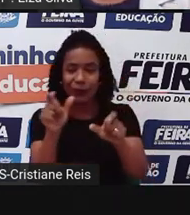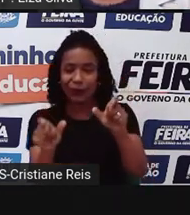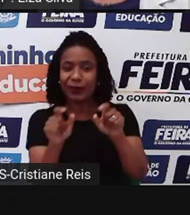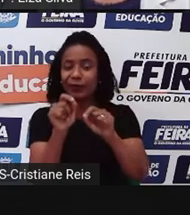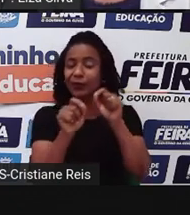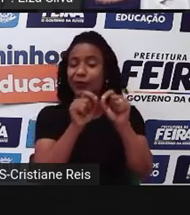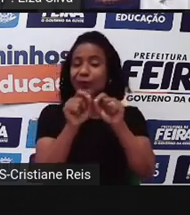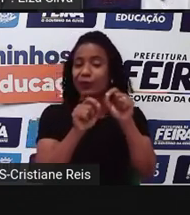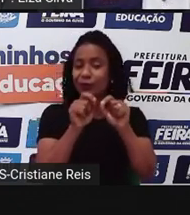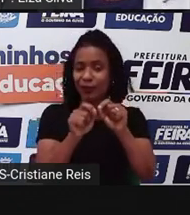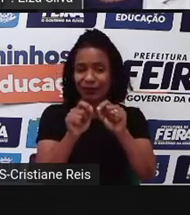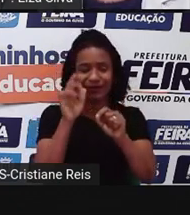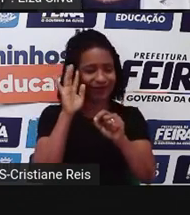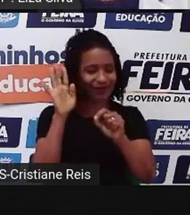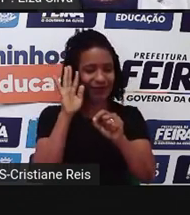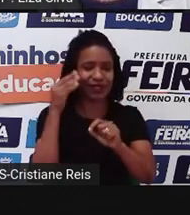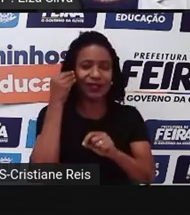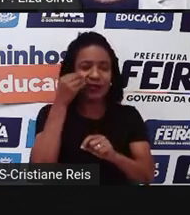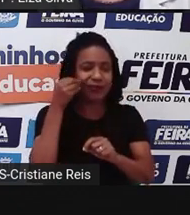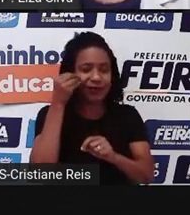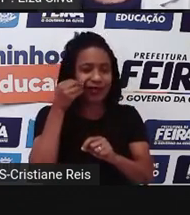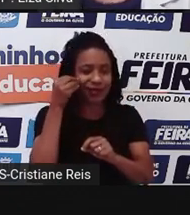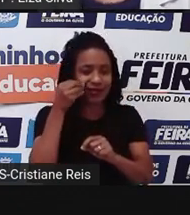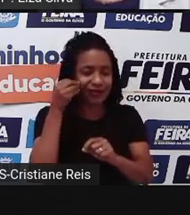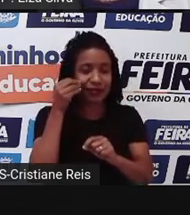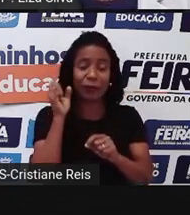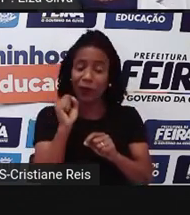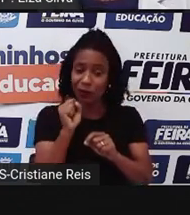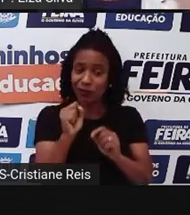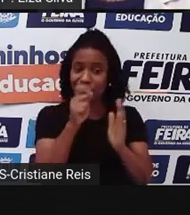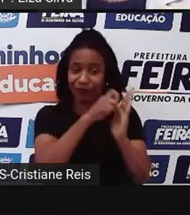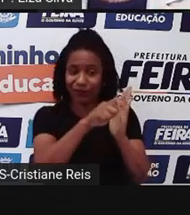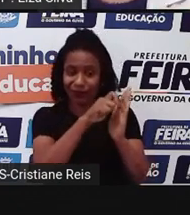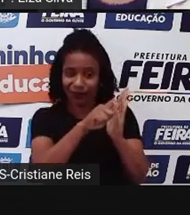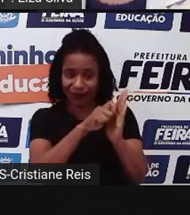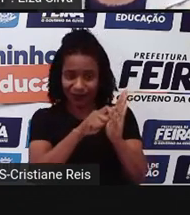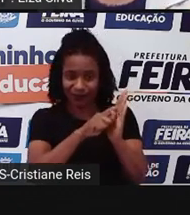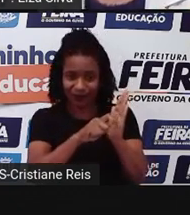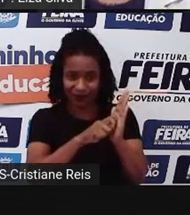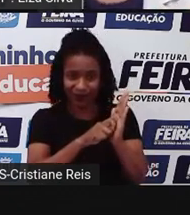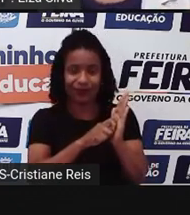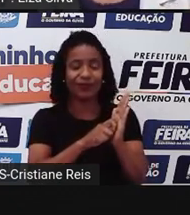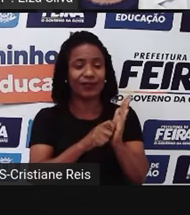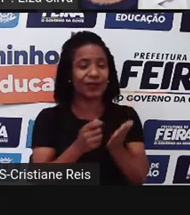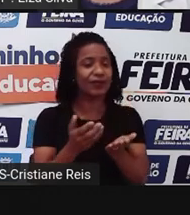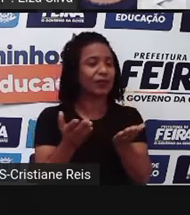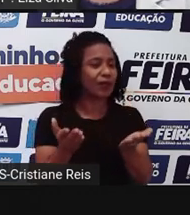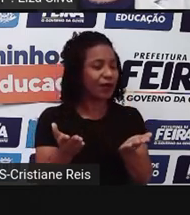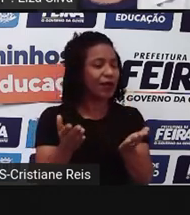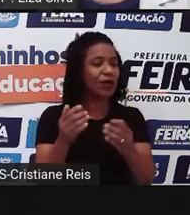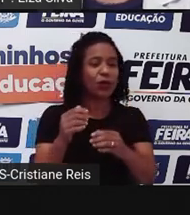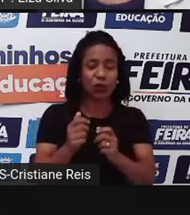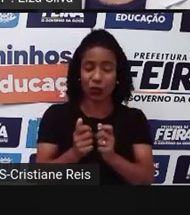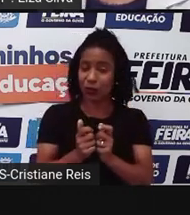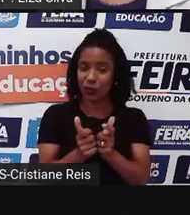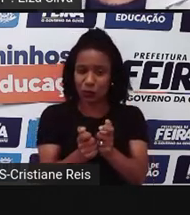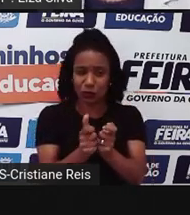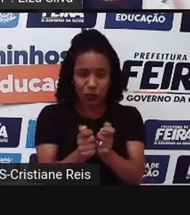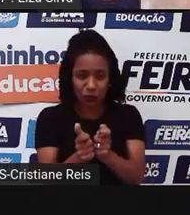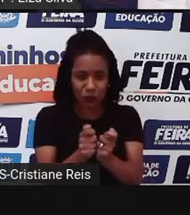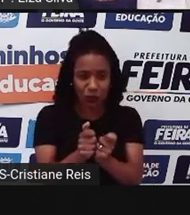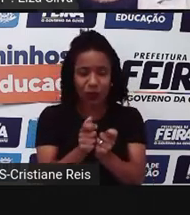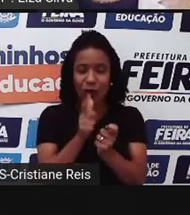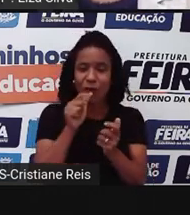conosco essa experiência. Digam para a gente se explorar o River Reality, o Rio da Realidade